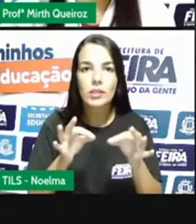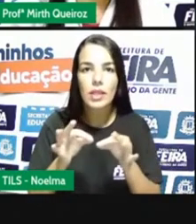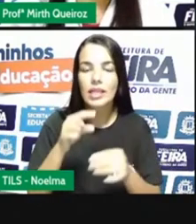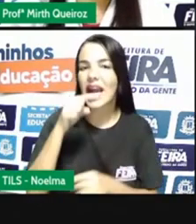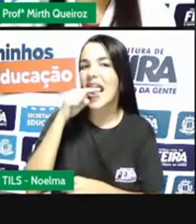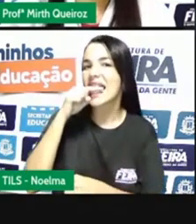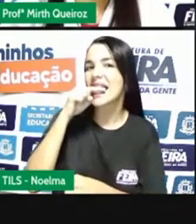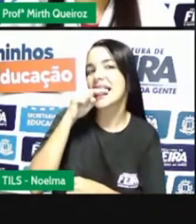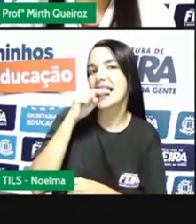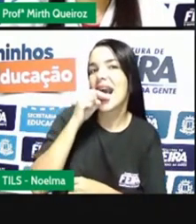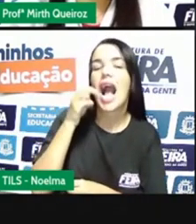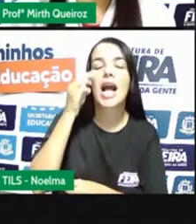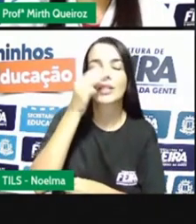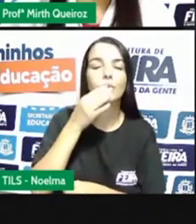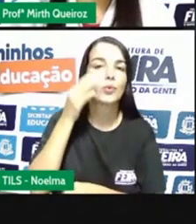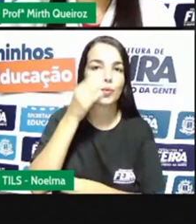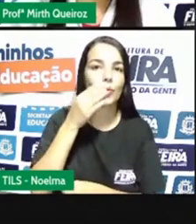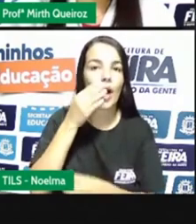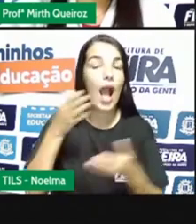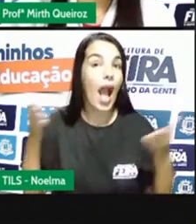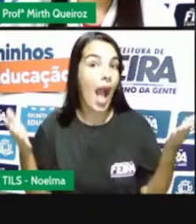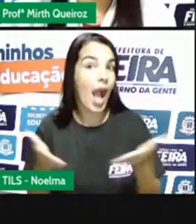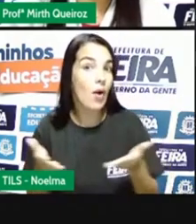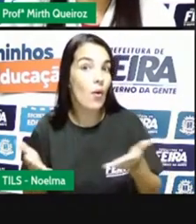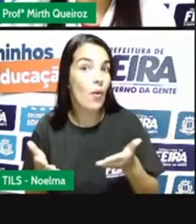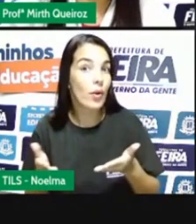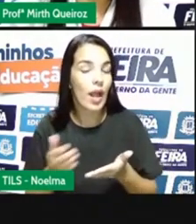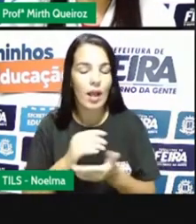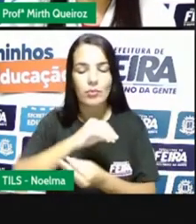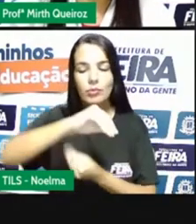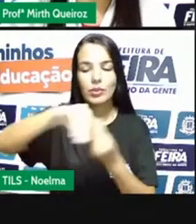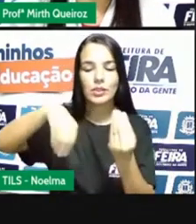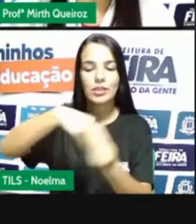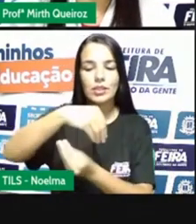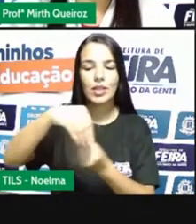-açúcar. E agora nós vamos para o ciclo do ouro no Brasil.